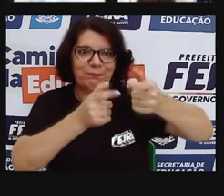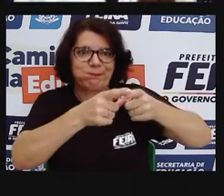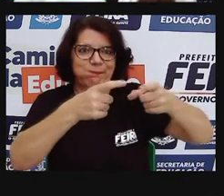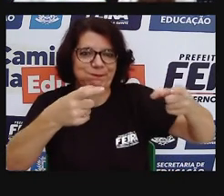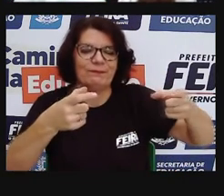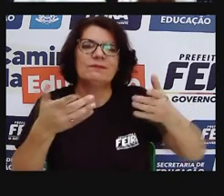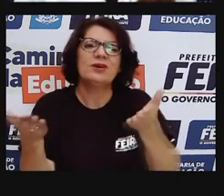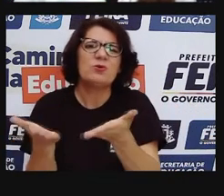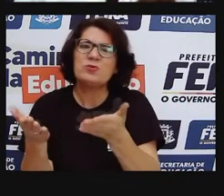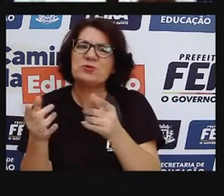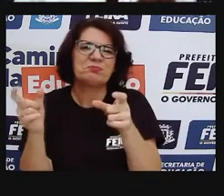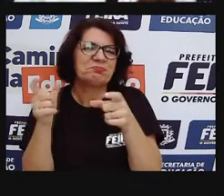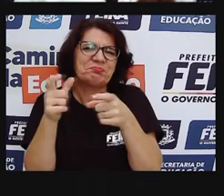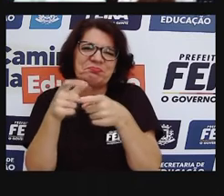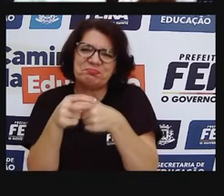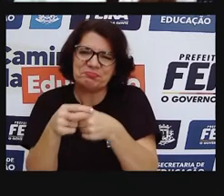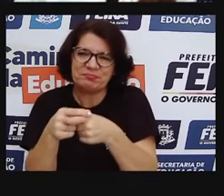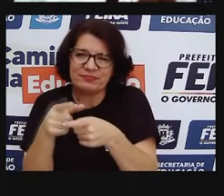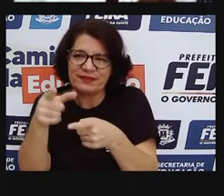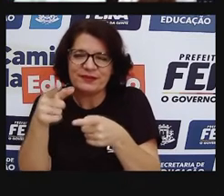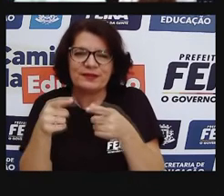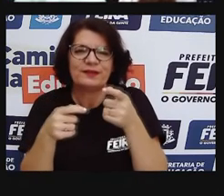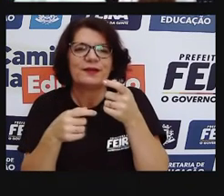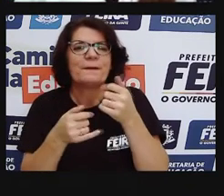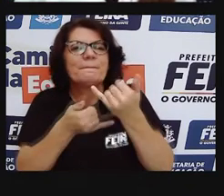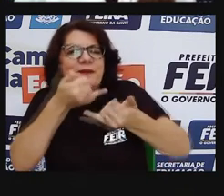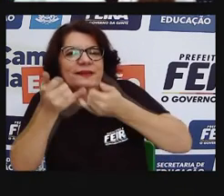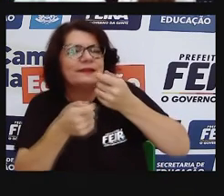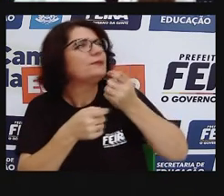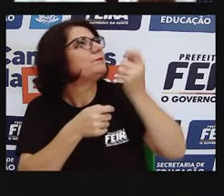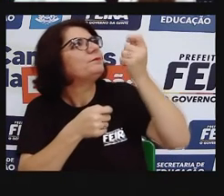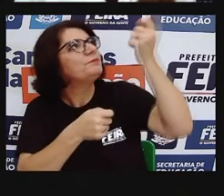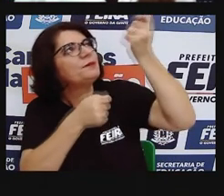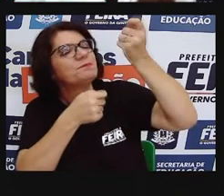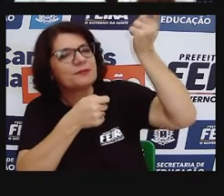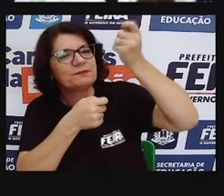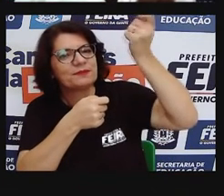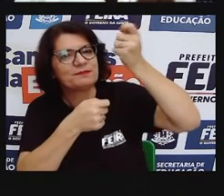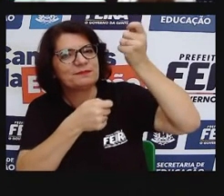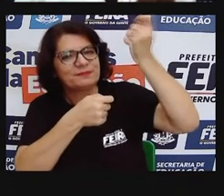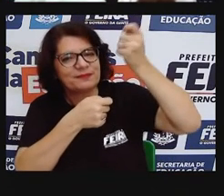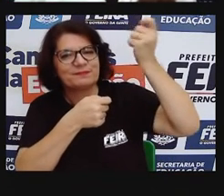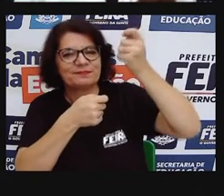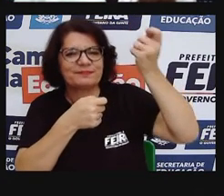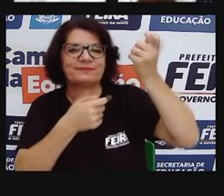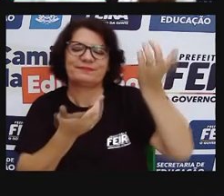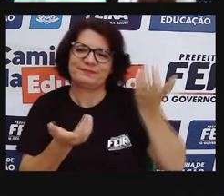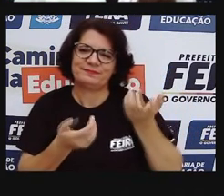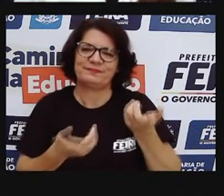Soltando pipa, veja como ele utiliza, né, a arte